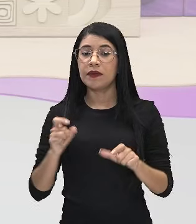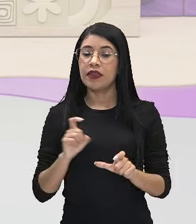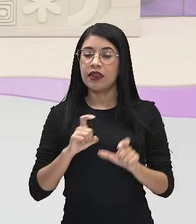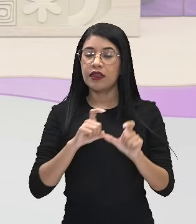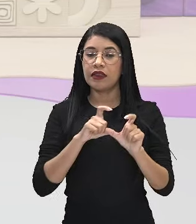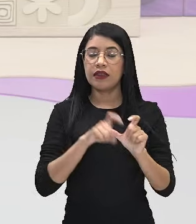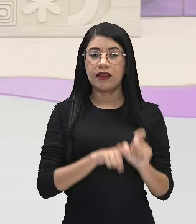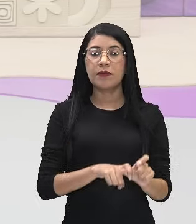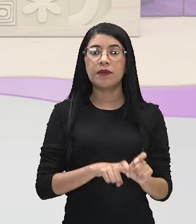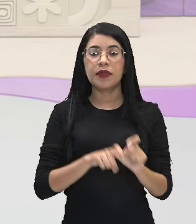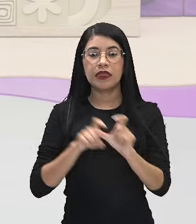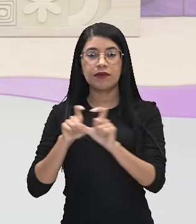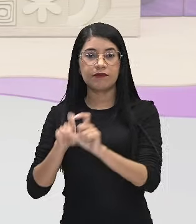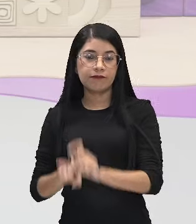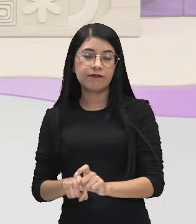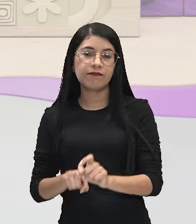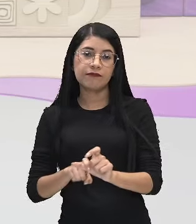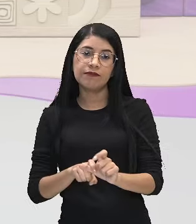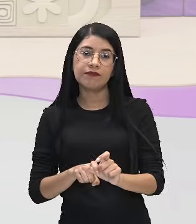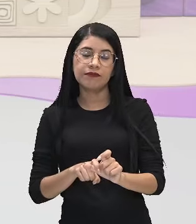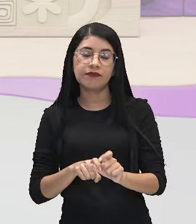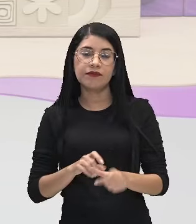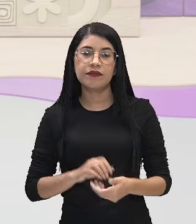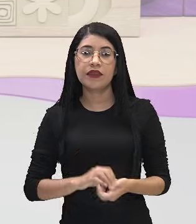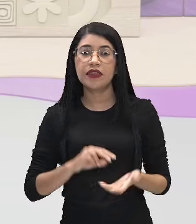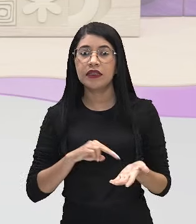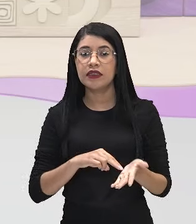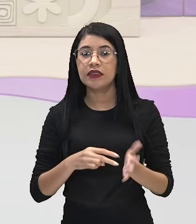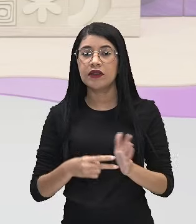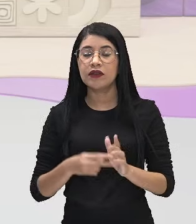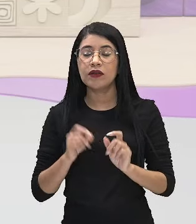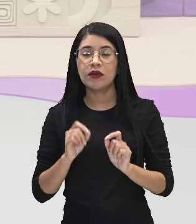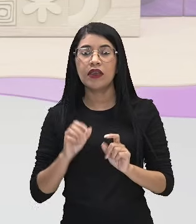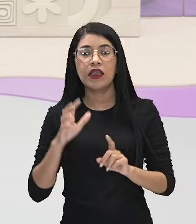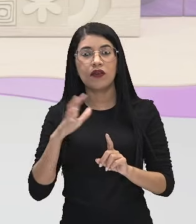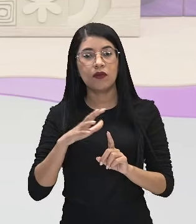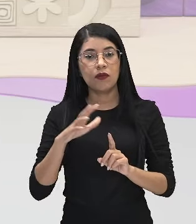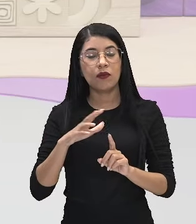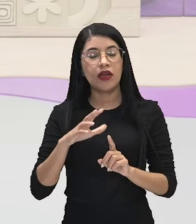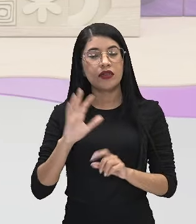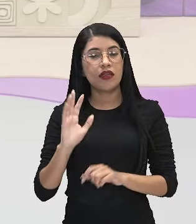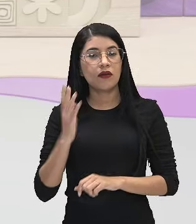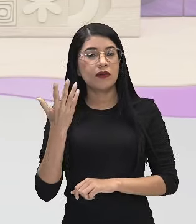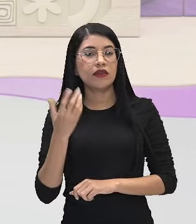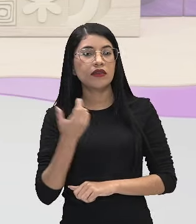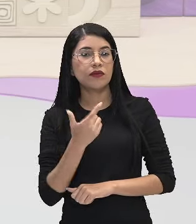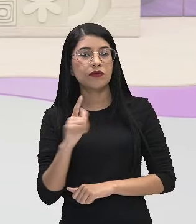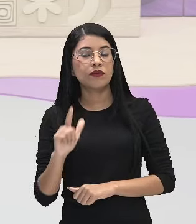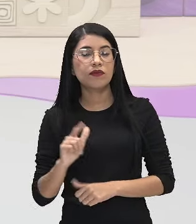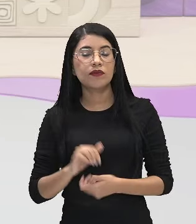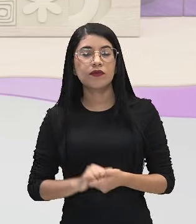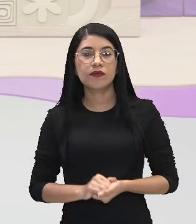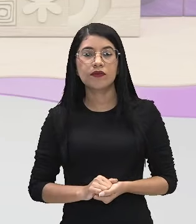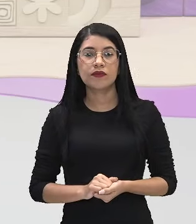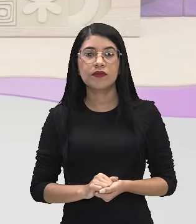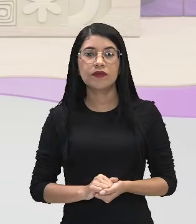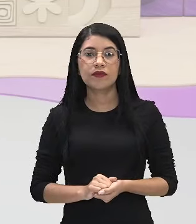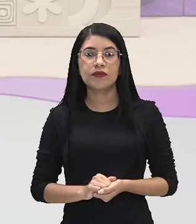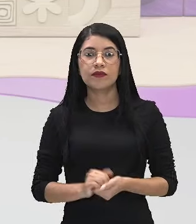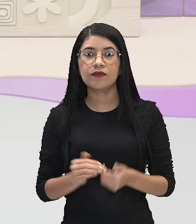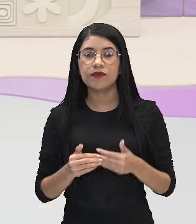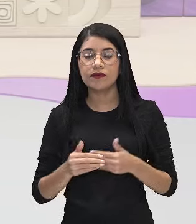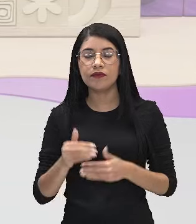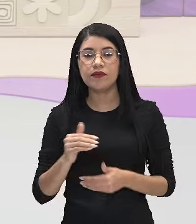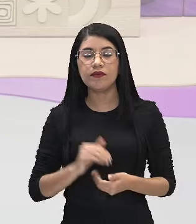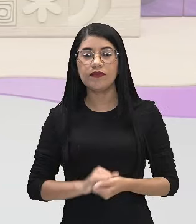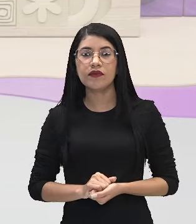Um evento vai depender do outro, ou seja, um evento vai influenciar na ocorrência do outro evento, tá bom? continuando,